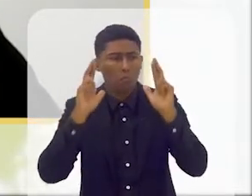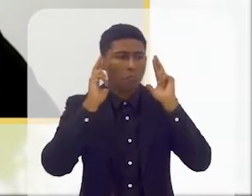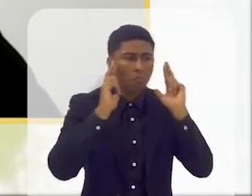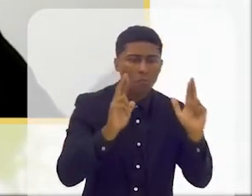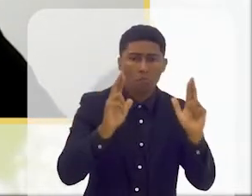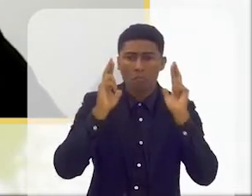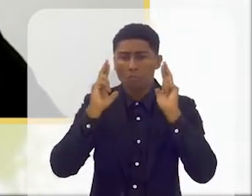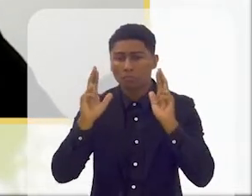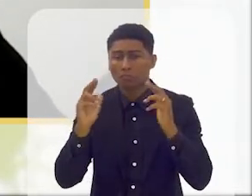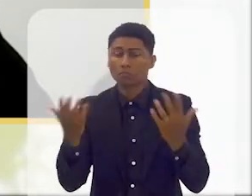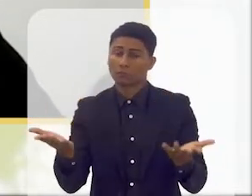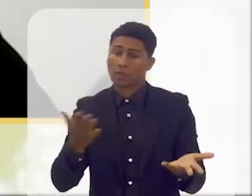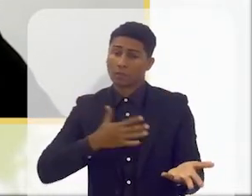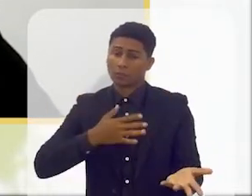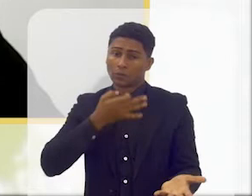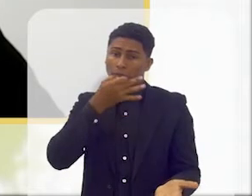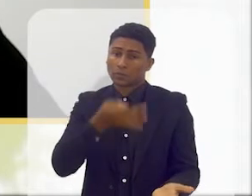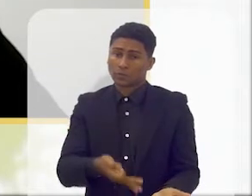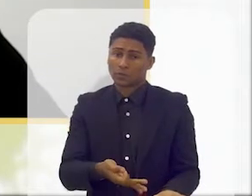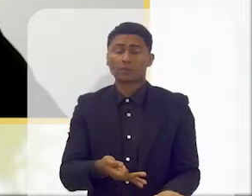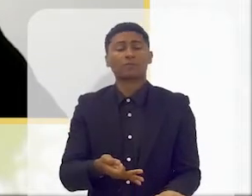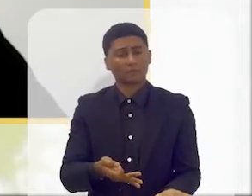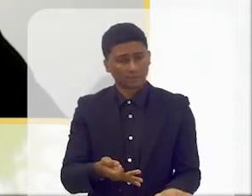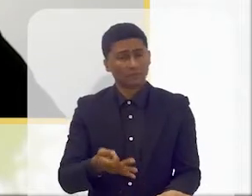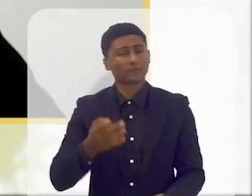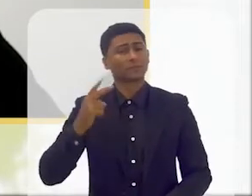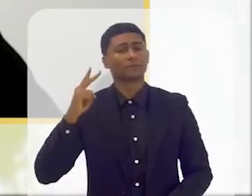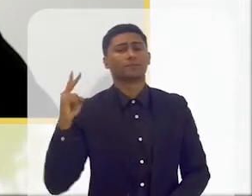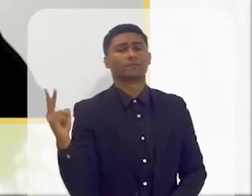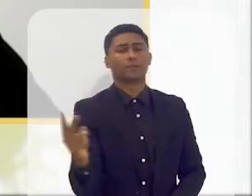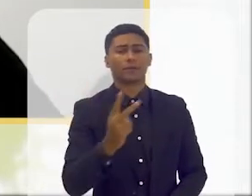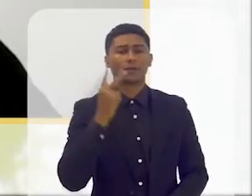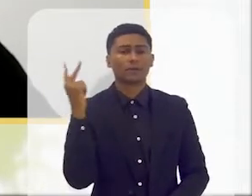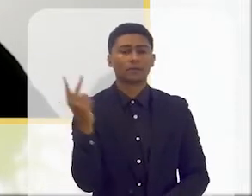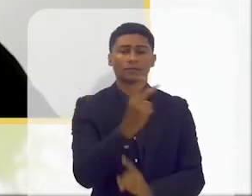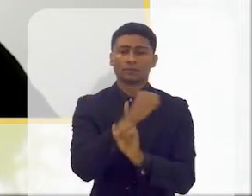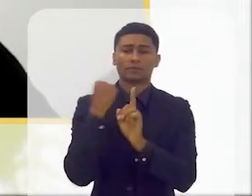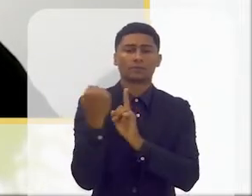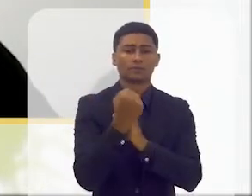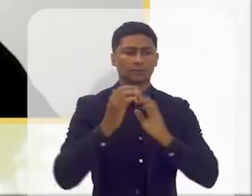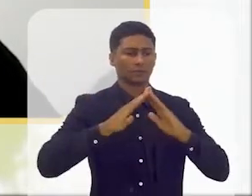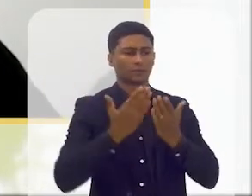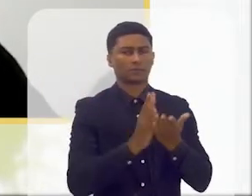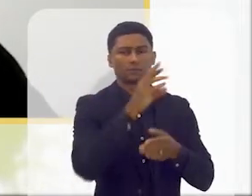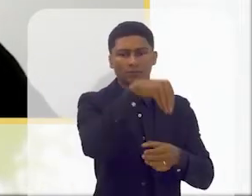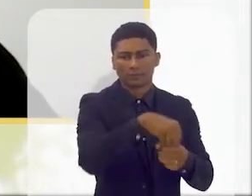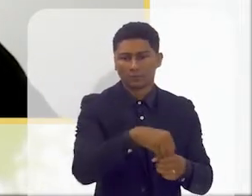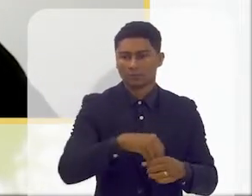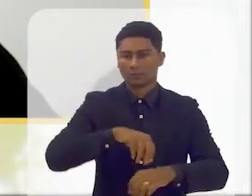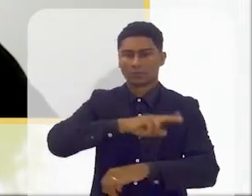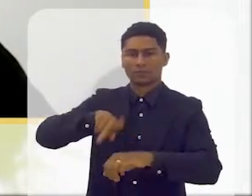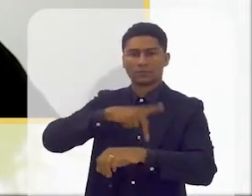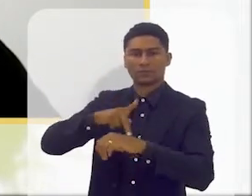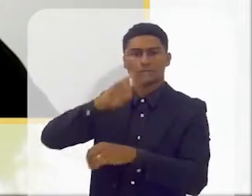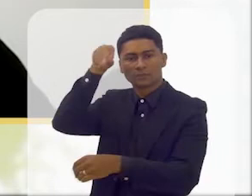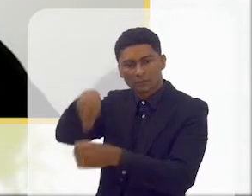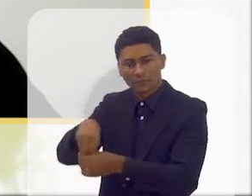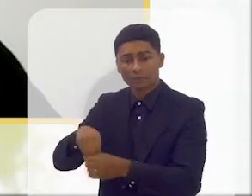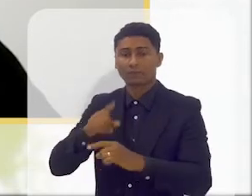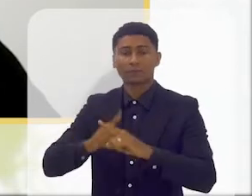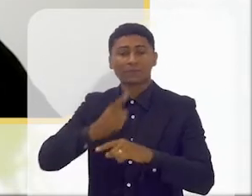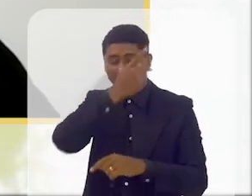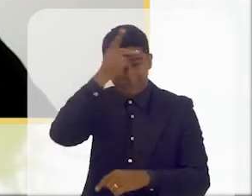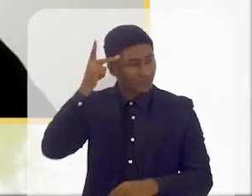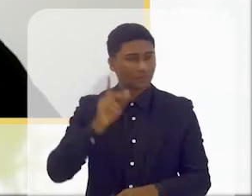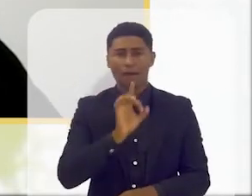é, para mim, do meu ponto de vista, a riqueza de uma sociedade, a riqueza de uma escola, a riqueza de um país. Porque